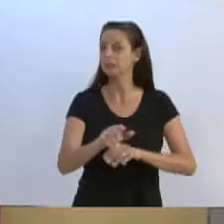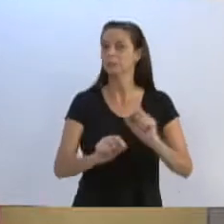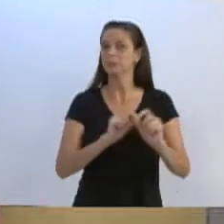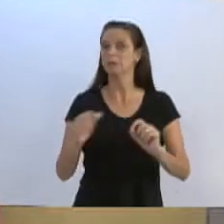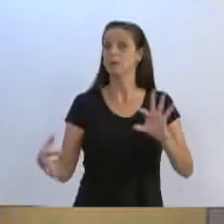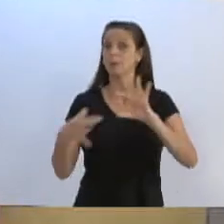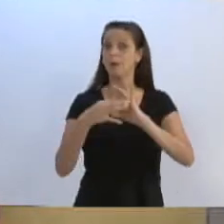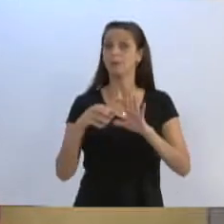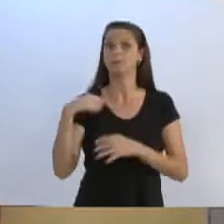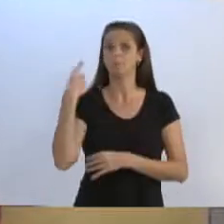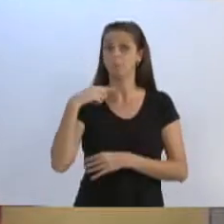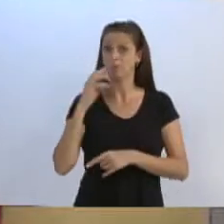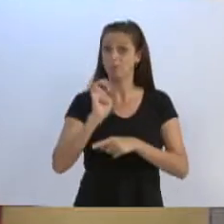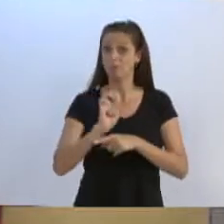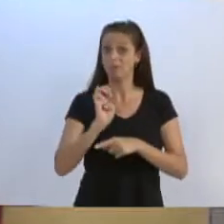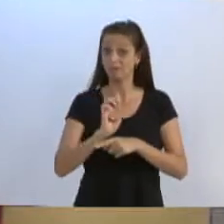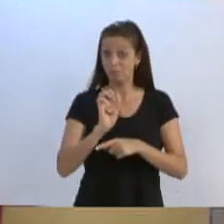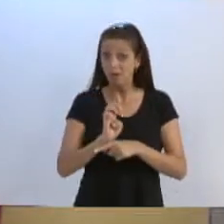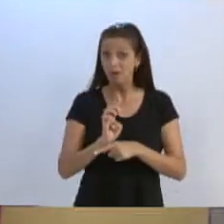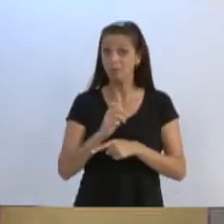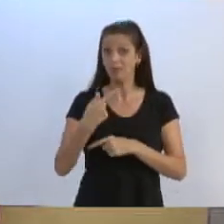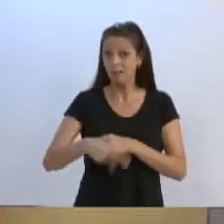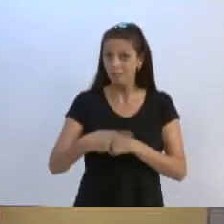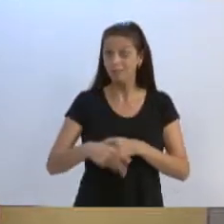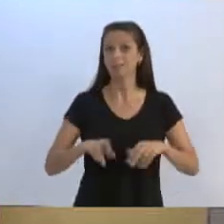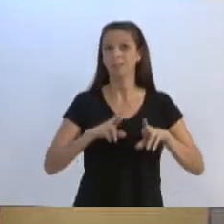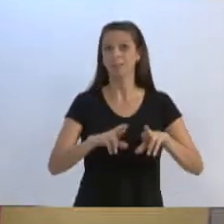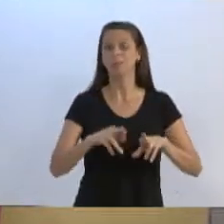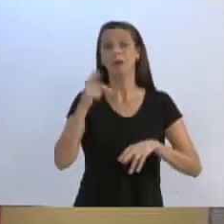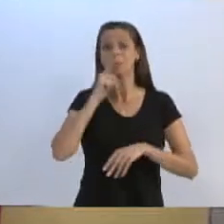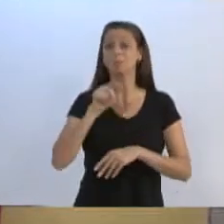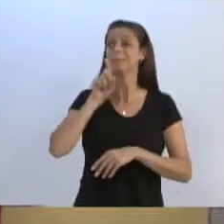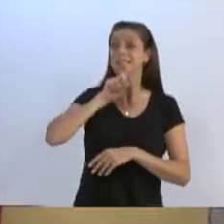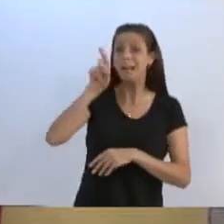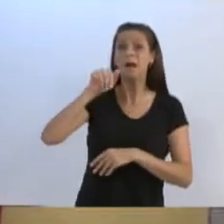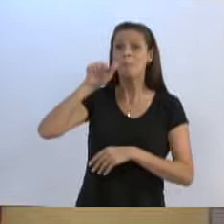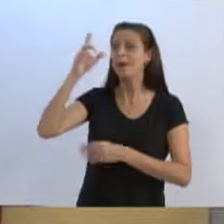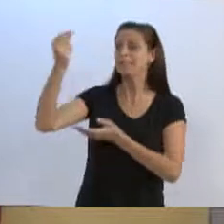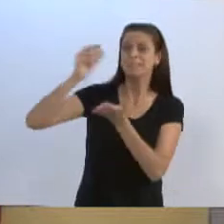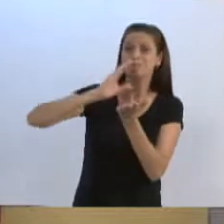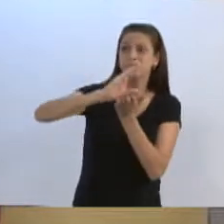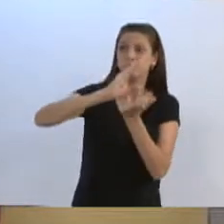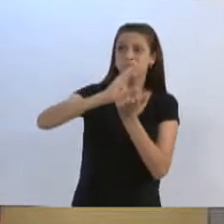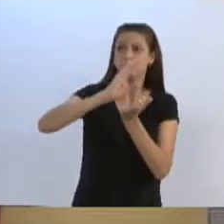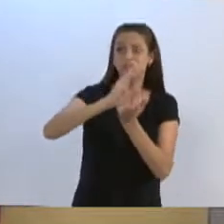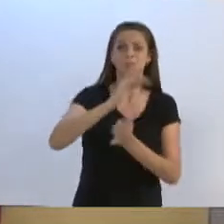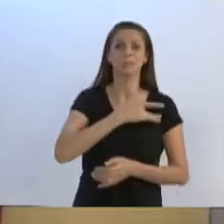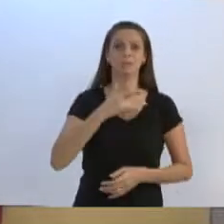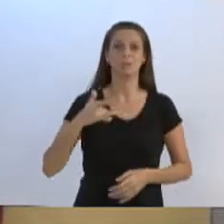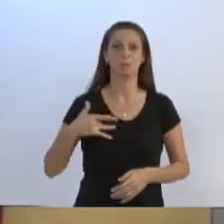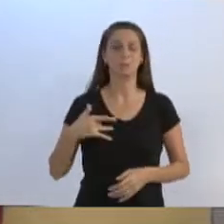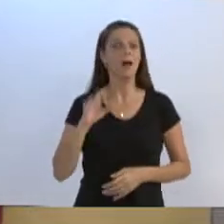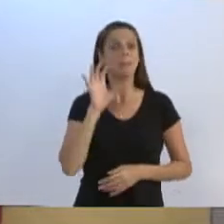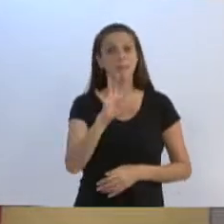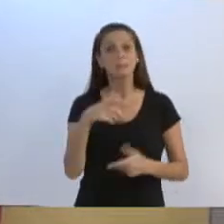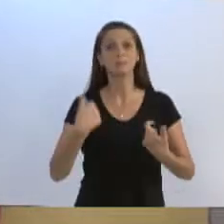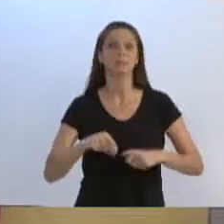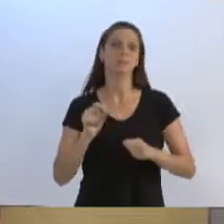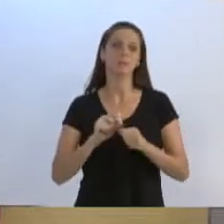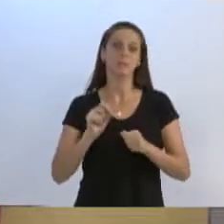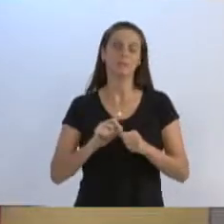com os deputados estaduais aqui da nossa região, para buscar mais recurso para a área da saúde. E é isso que nós temos que fazer.